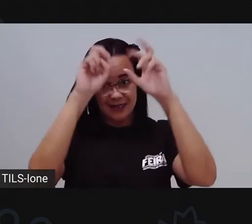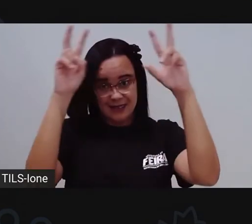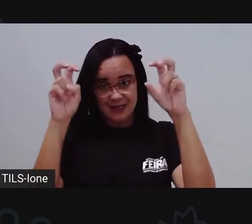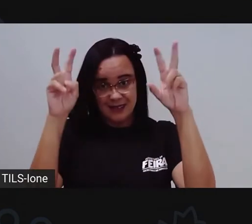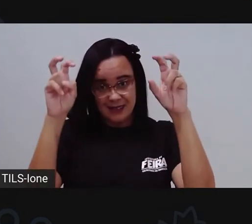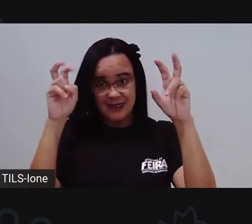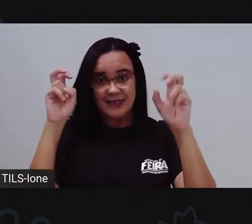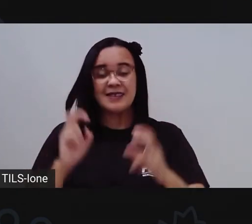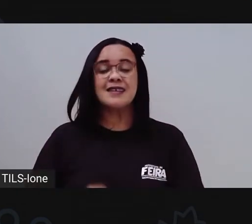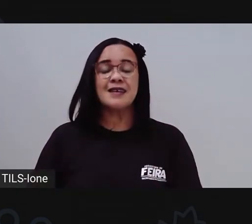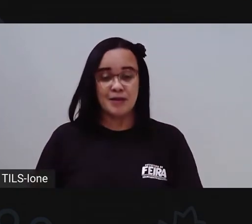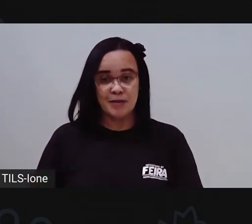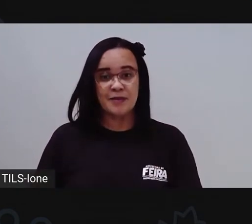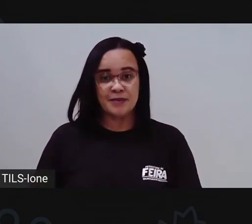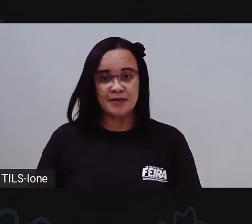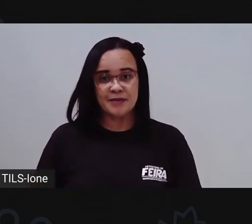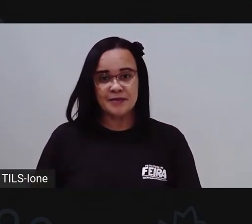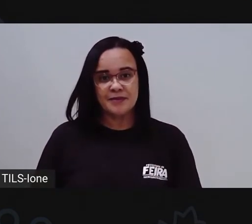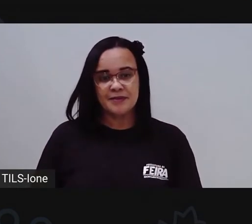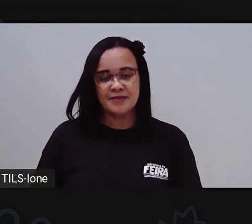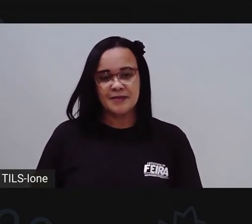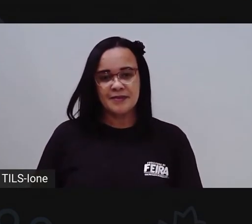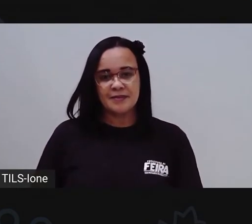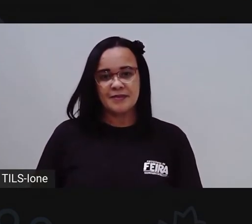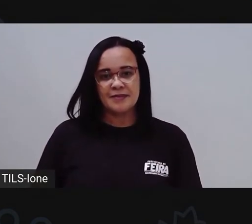Deixa a pró abrir aqui. Pronto.